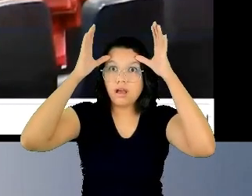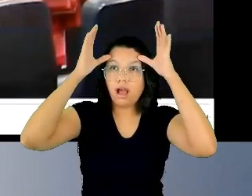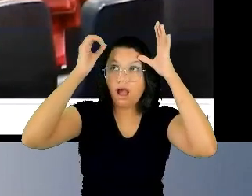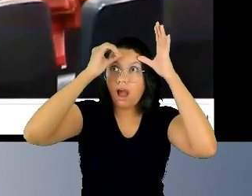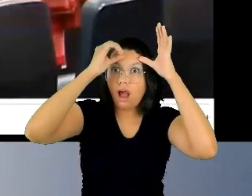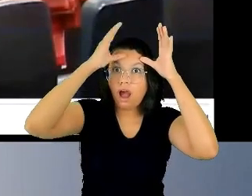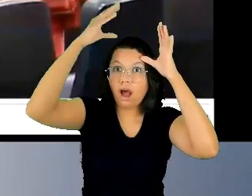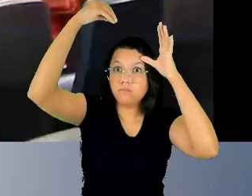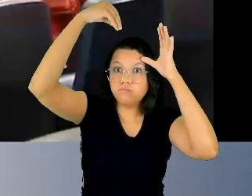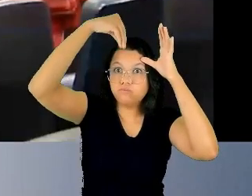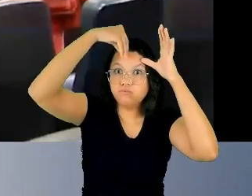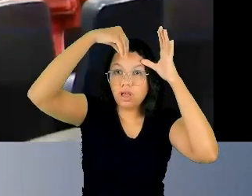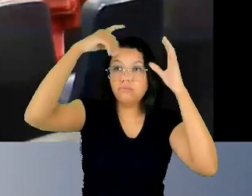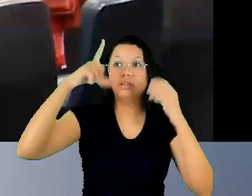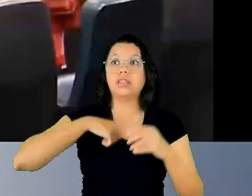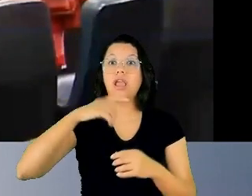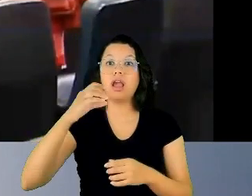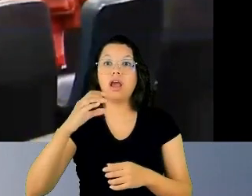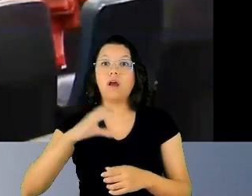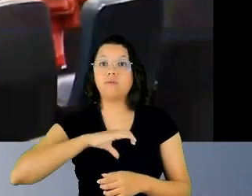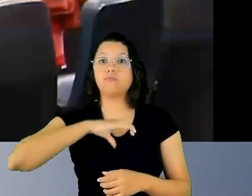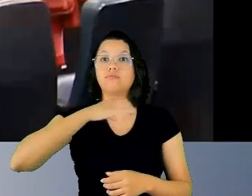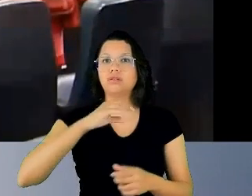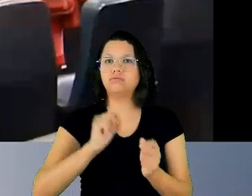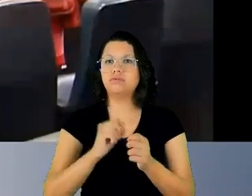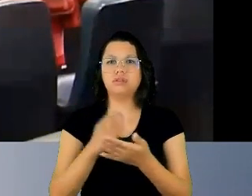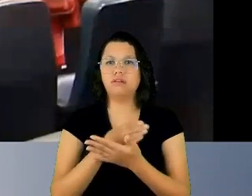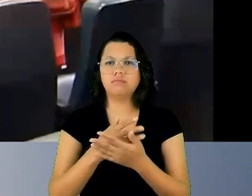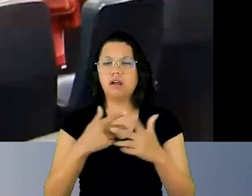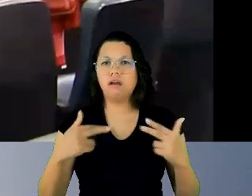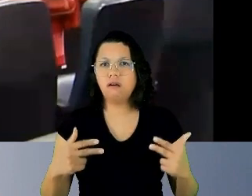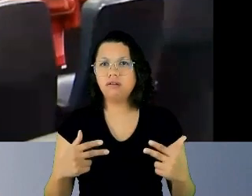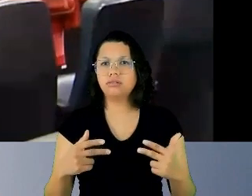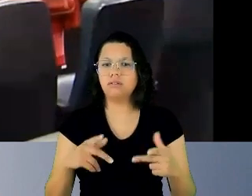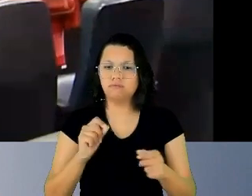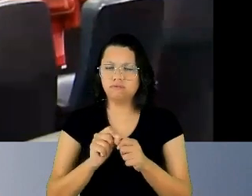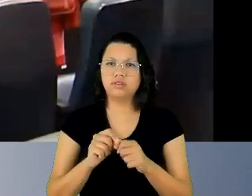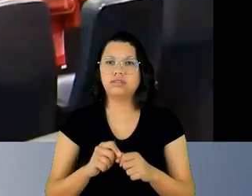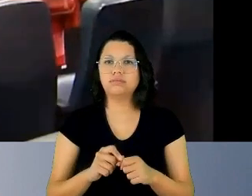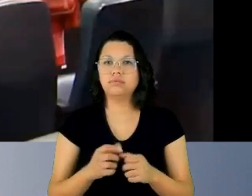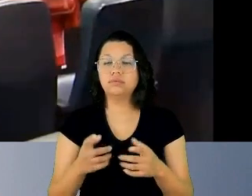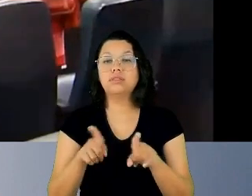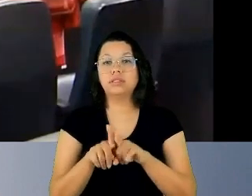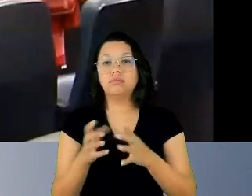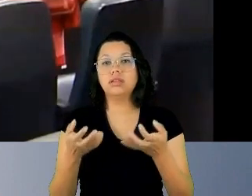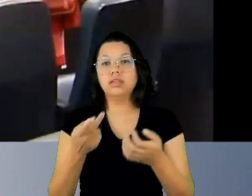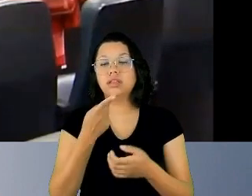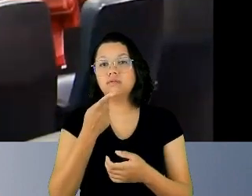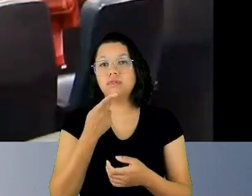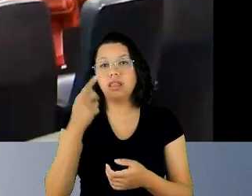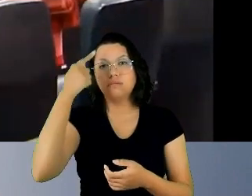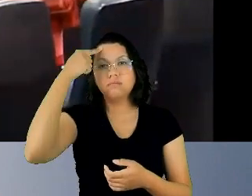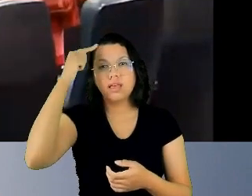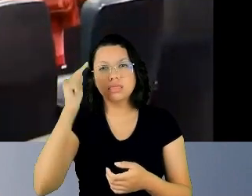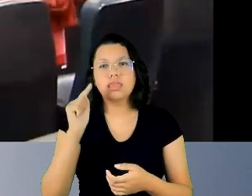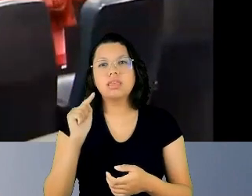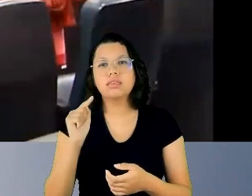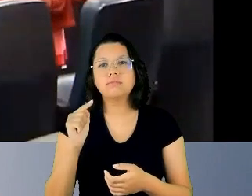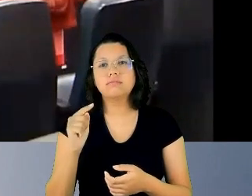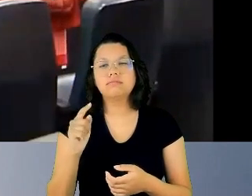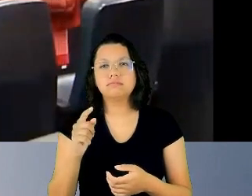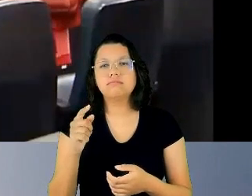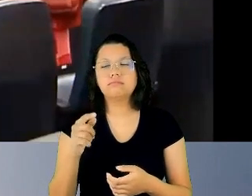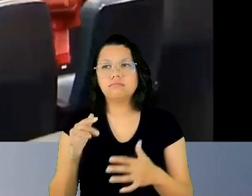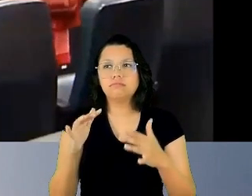algo, se manifestar. E eu também queria expor uma ideia, que eu achei tão interessante, para nós mulheres